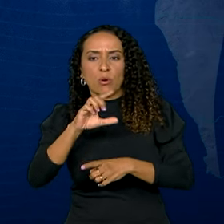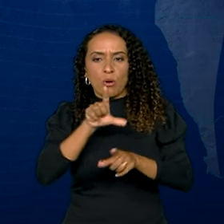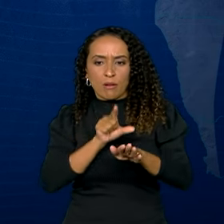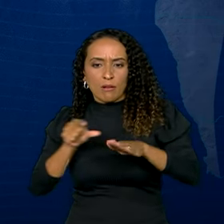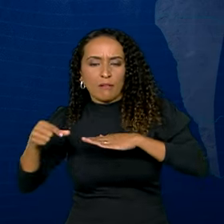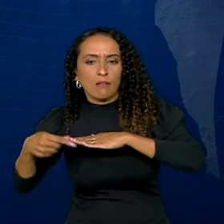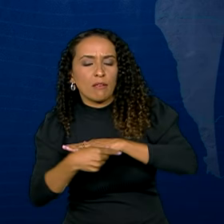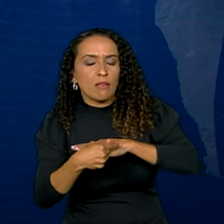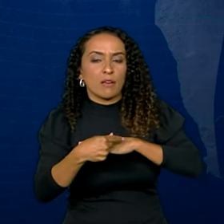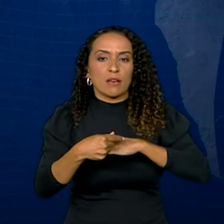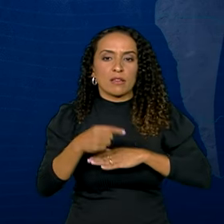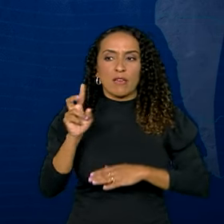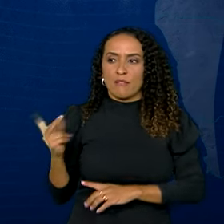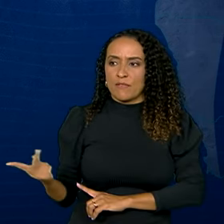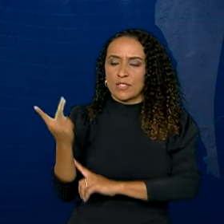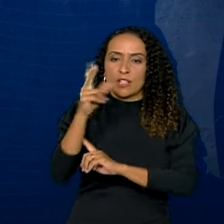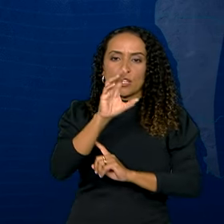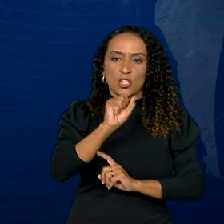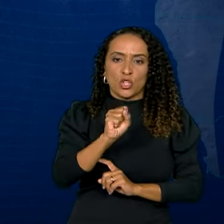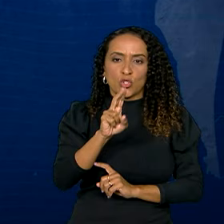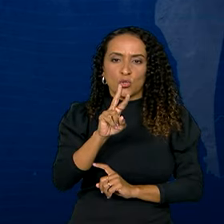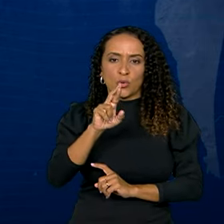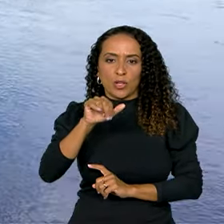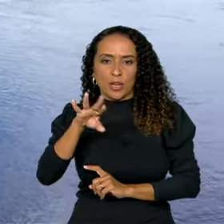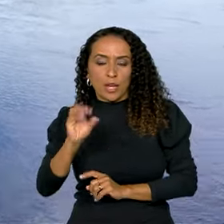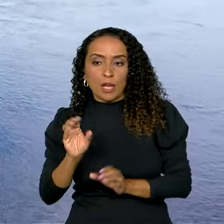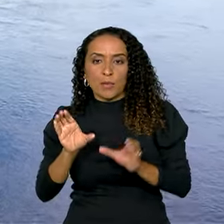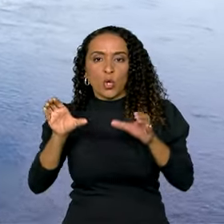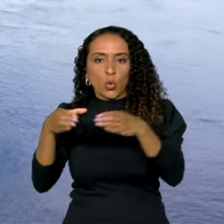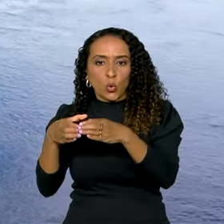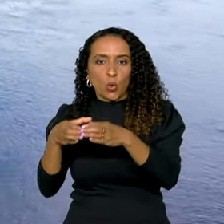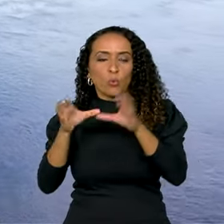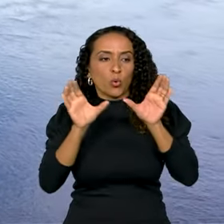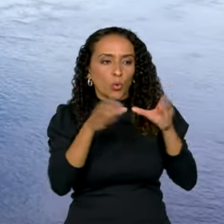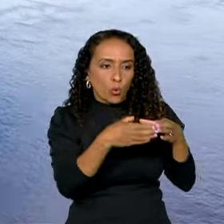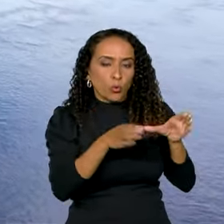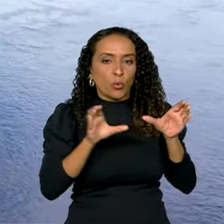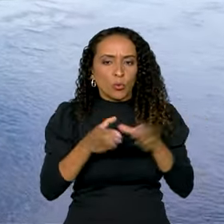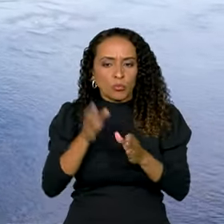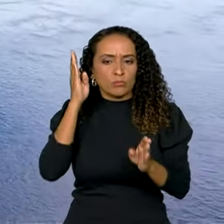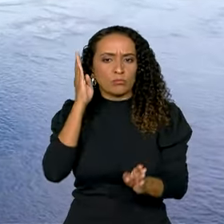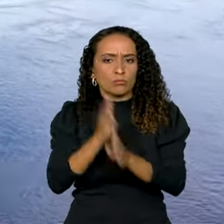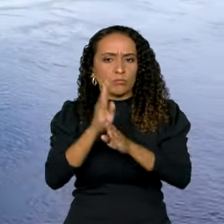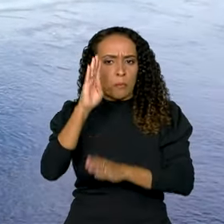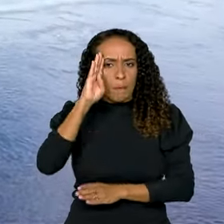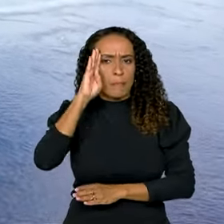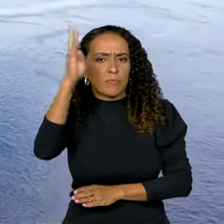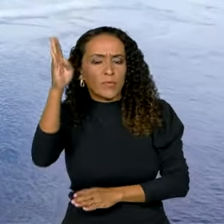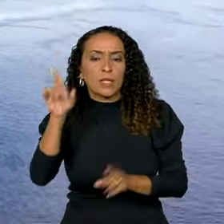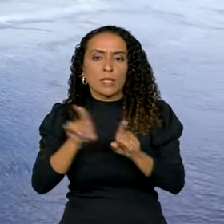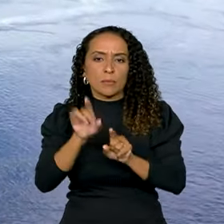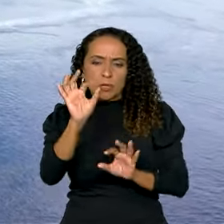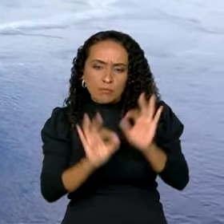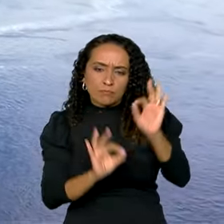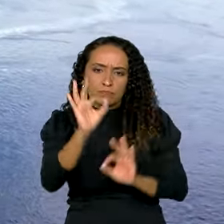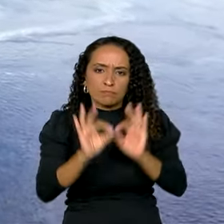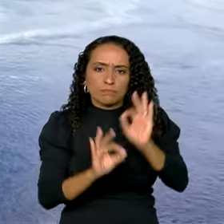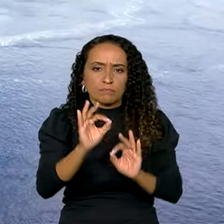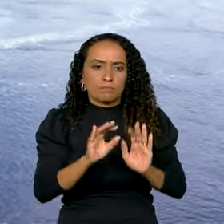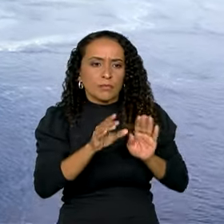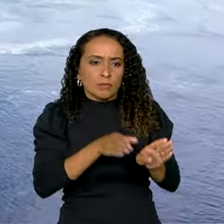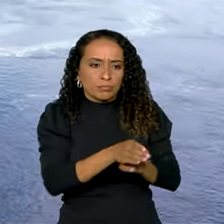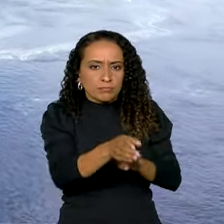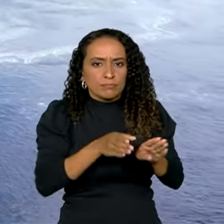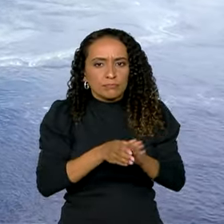Suriname e Venezuela, divididos em grupos, identifique as prioridades e formule recomendações